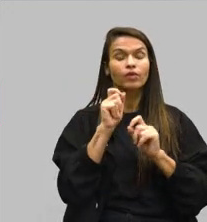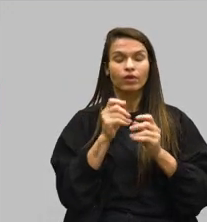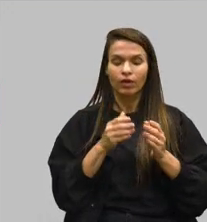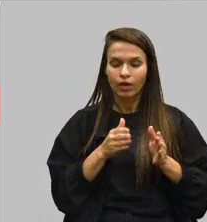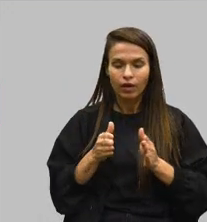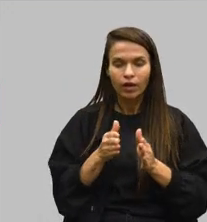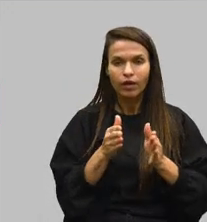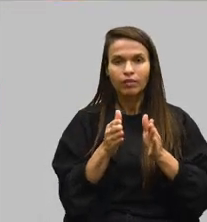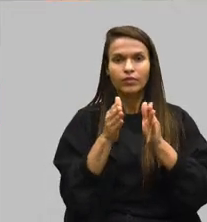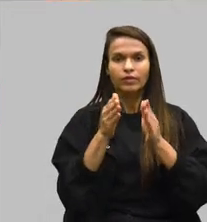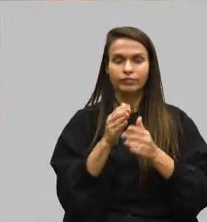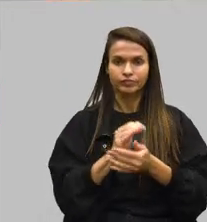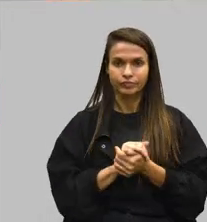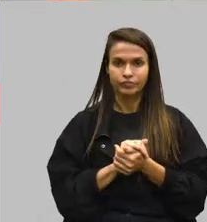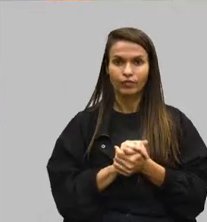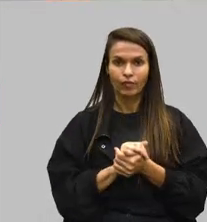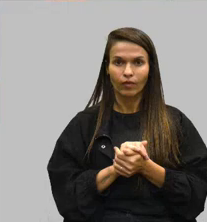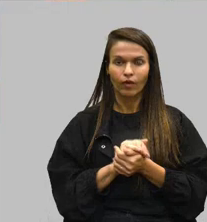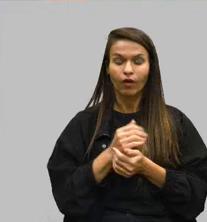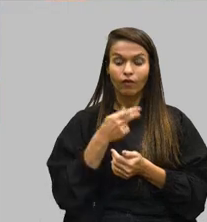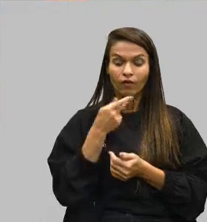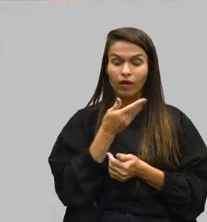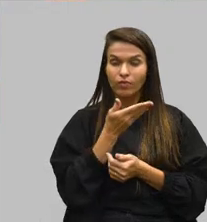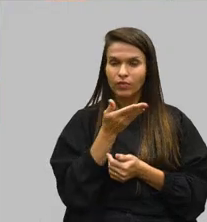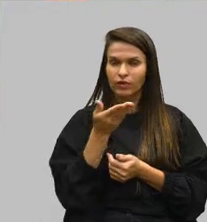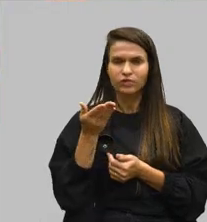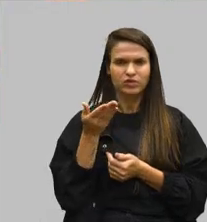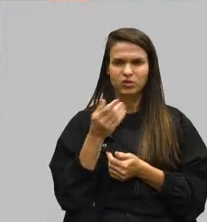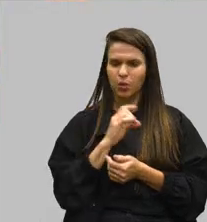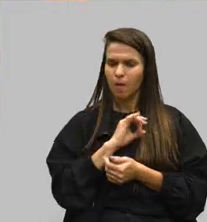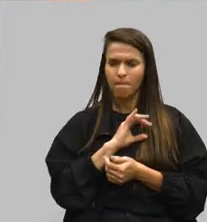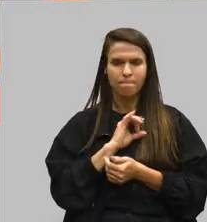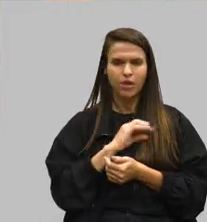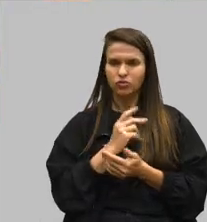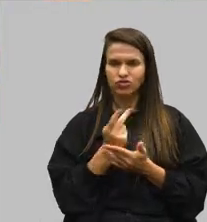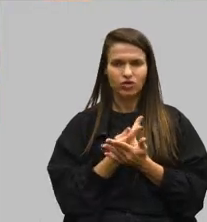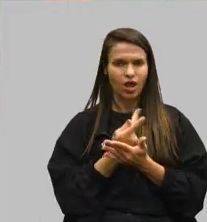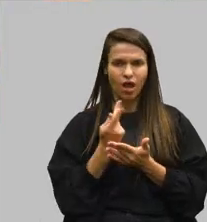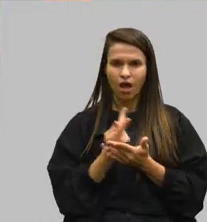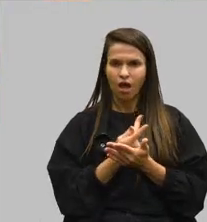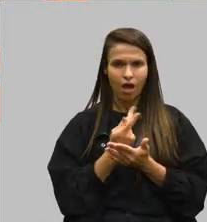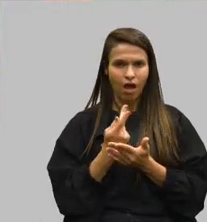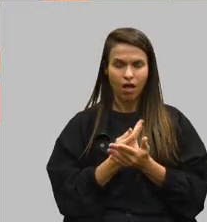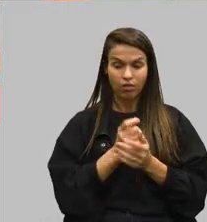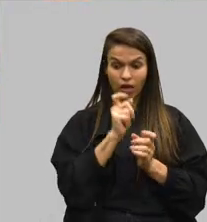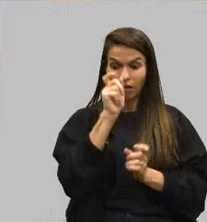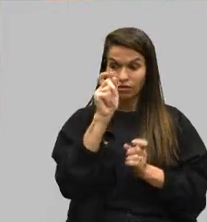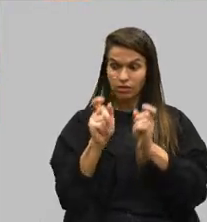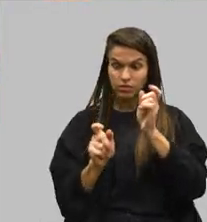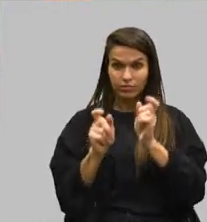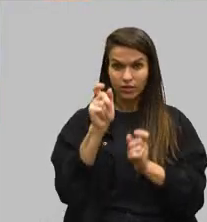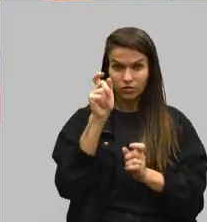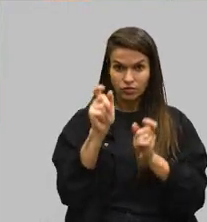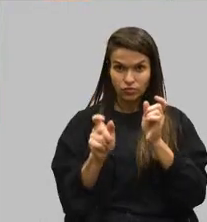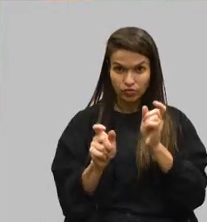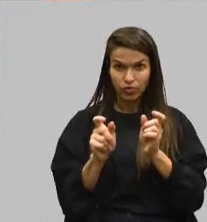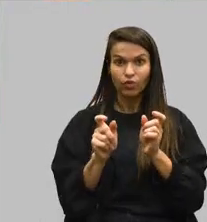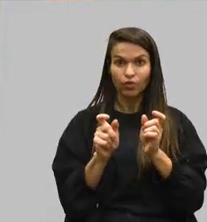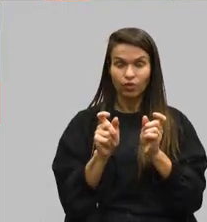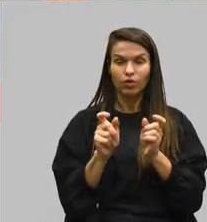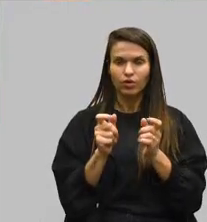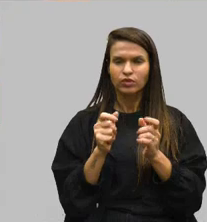Eu falo para vocês, com todas, não tenho medo de errar, dessas pessoas que foram, a mim